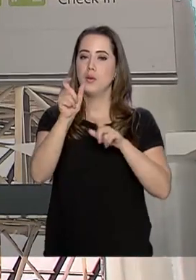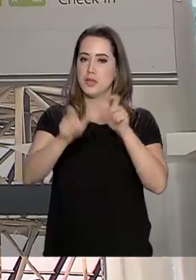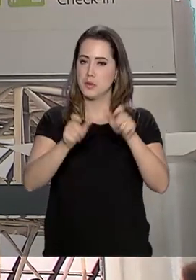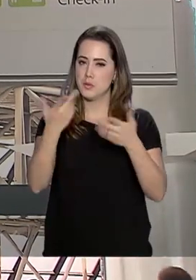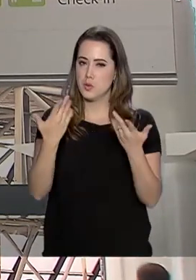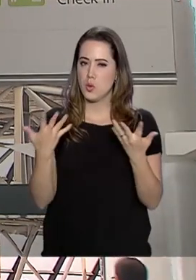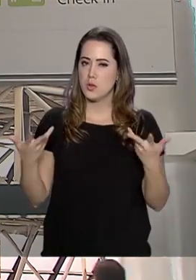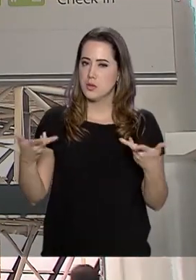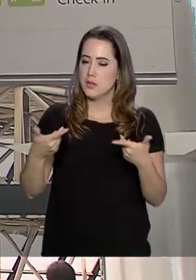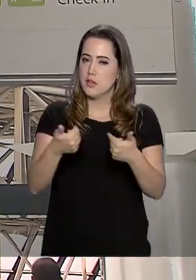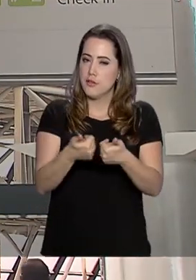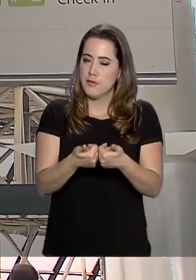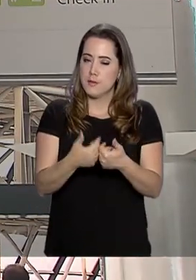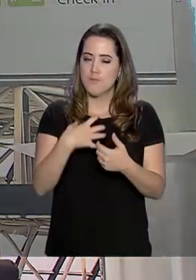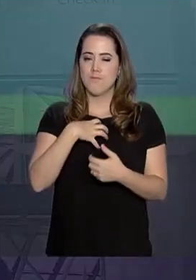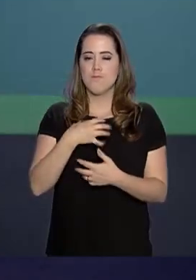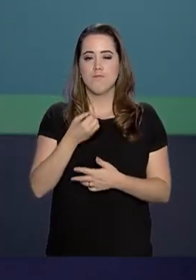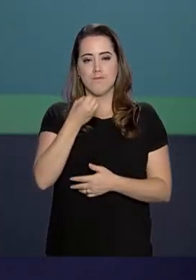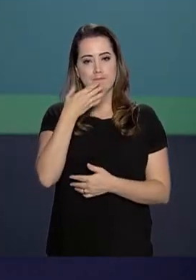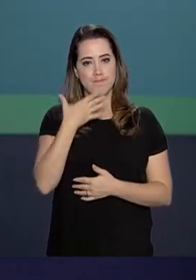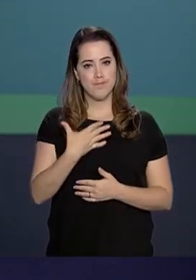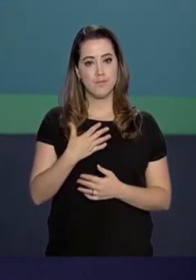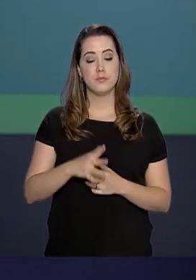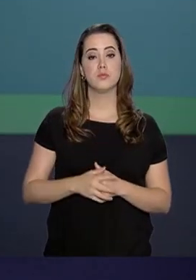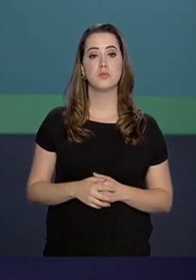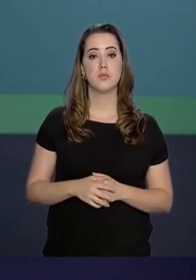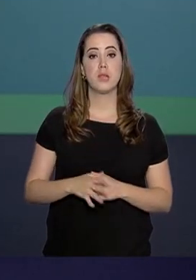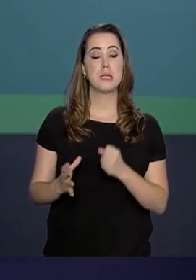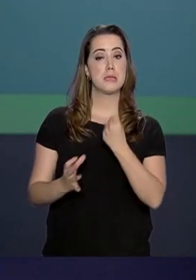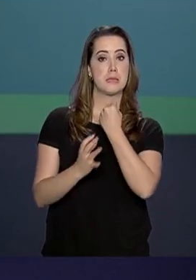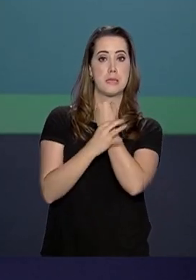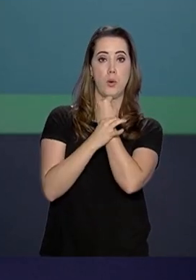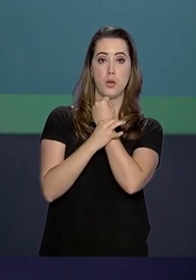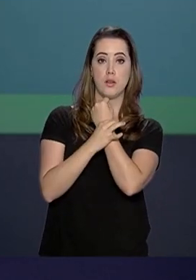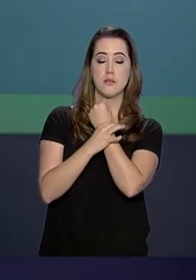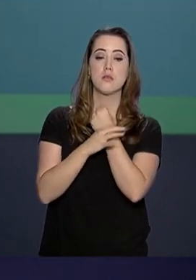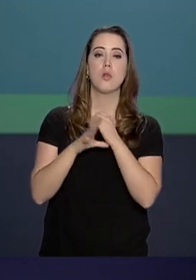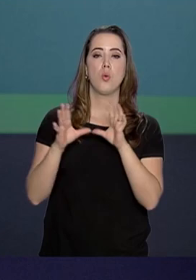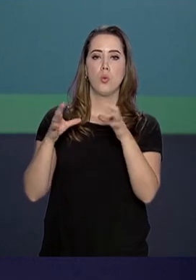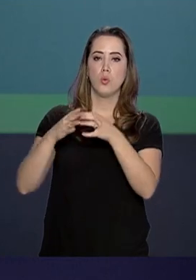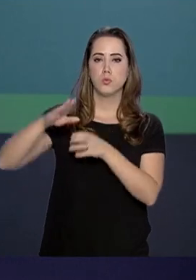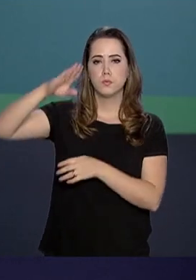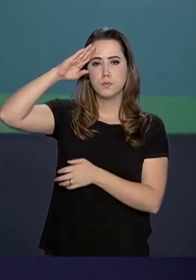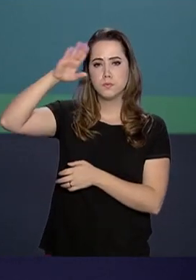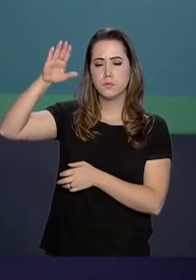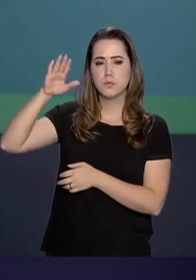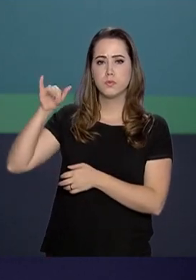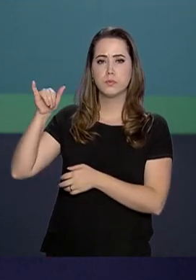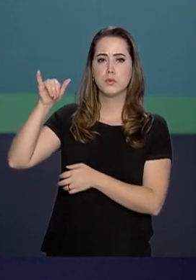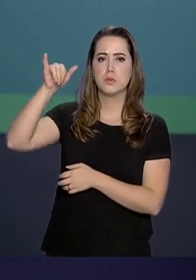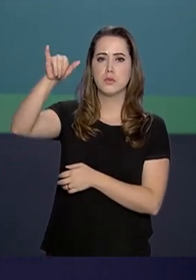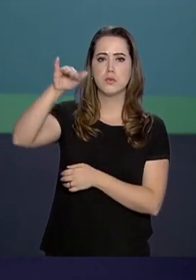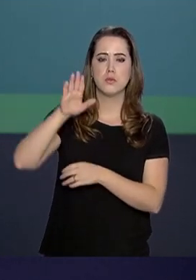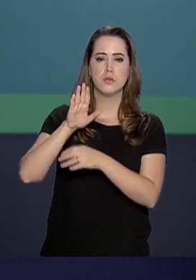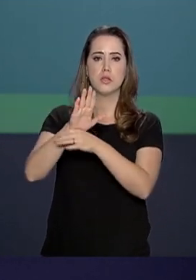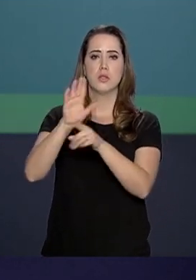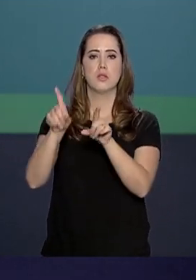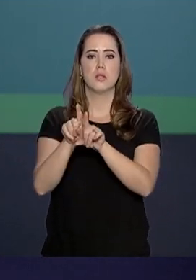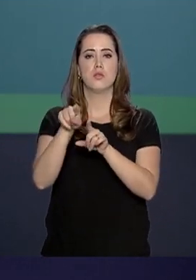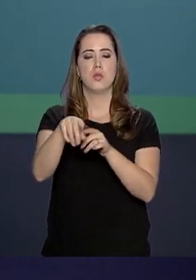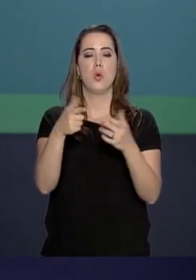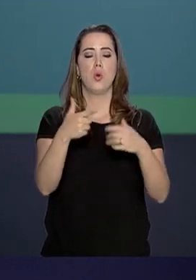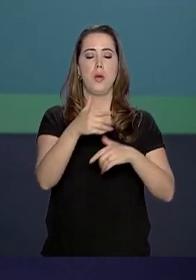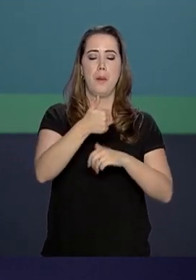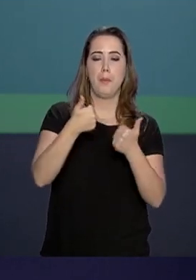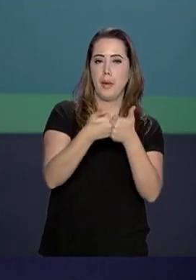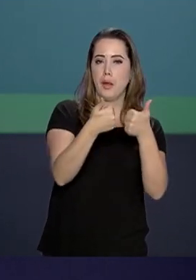quesitos como eficiência e conforto. Segurança pública, forças armadas vão reforçar segurança ao redor dos presídios